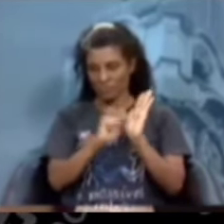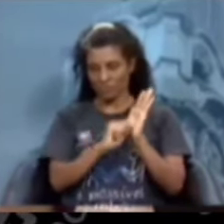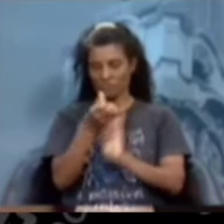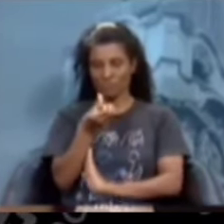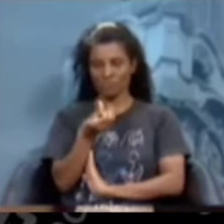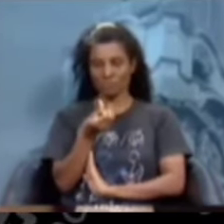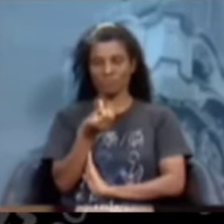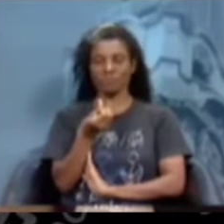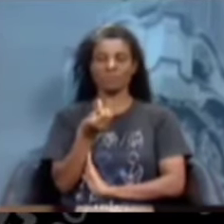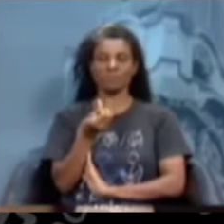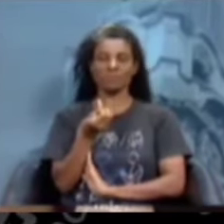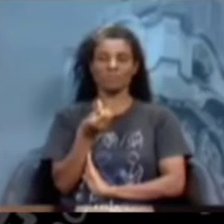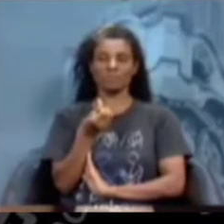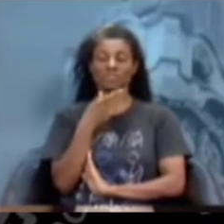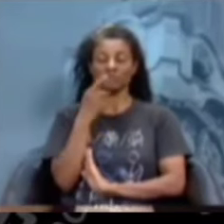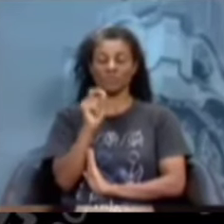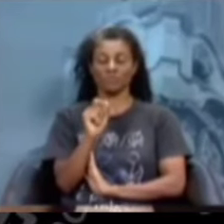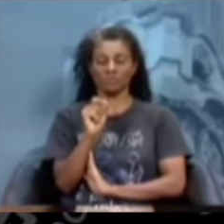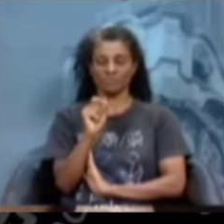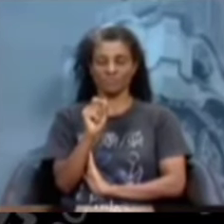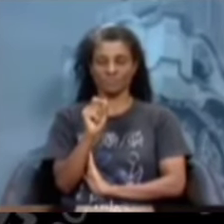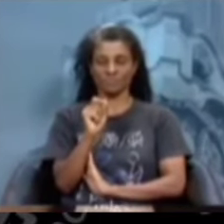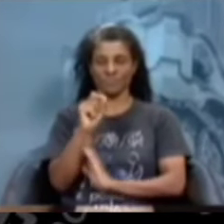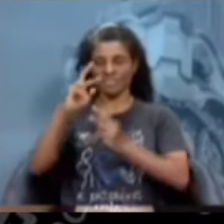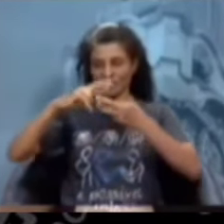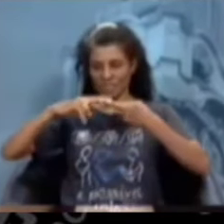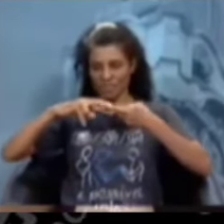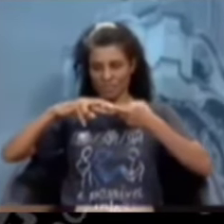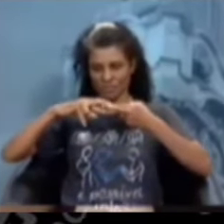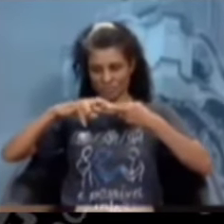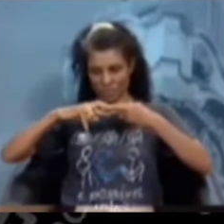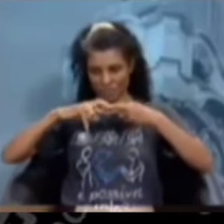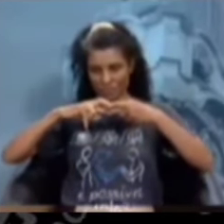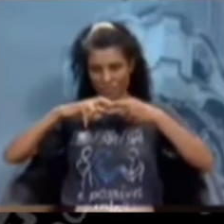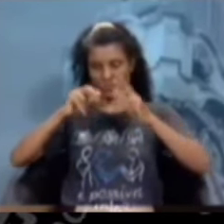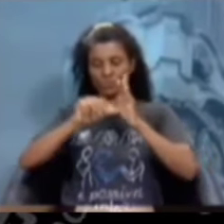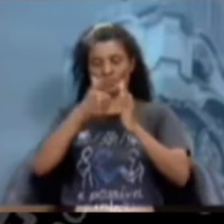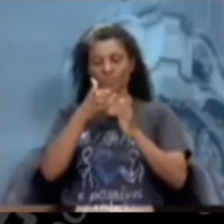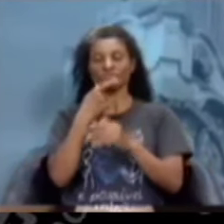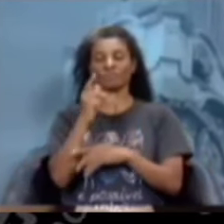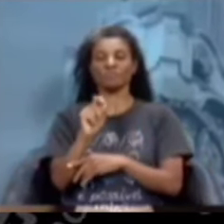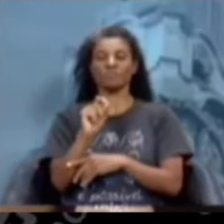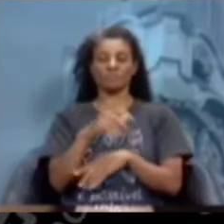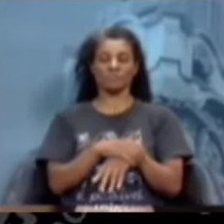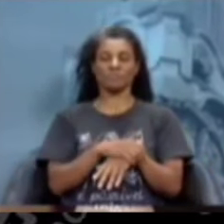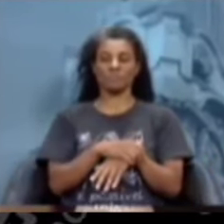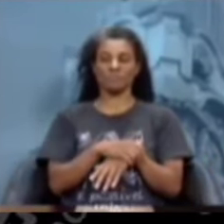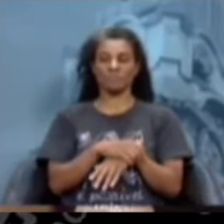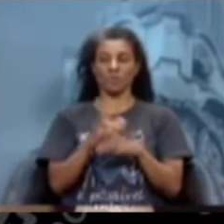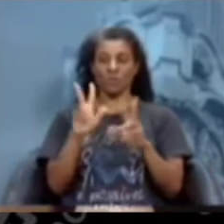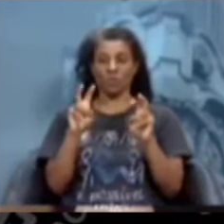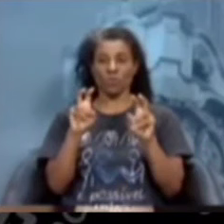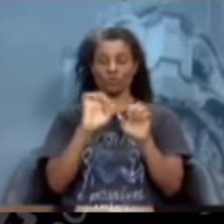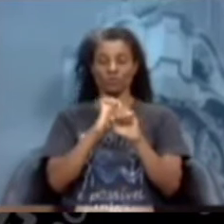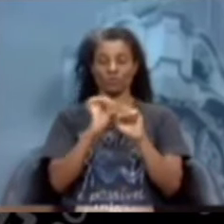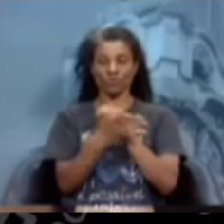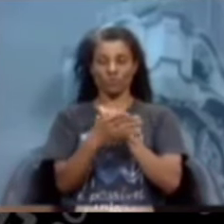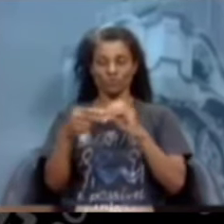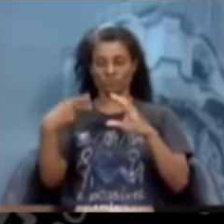que diz o seguinte, inciso 1º, falando sobre a questão da Covid aqui na Câmara.